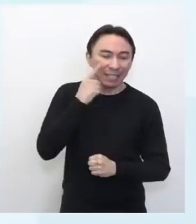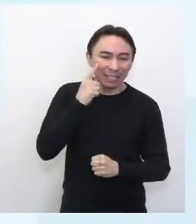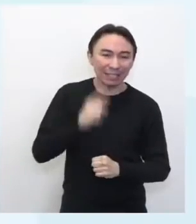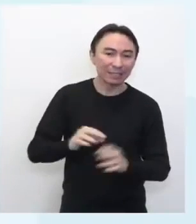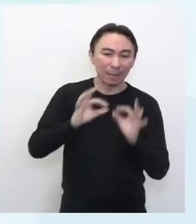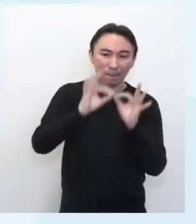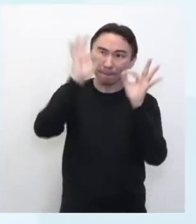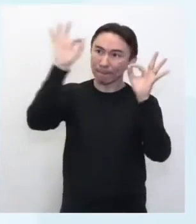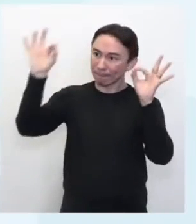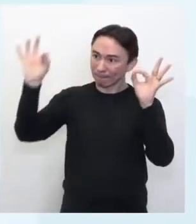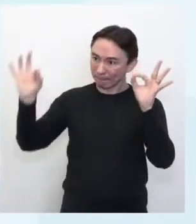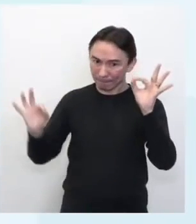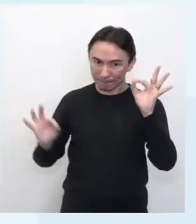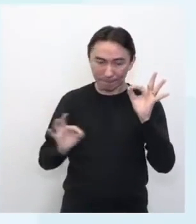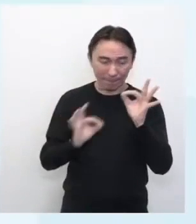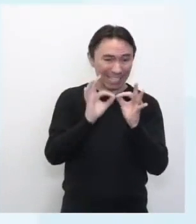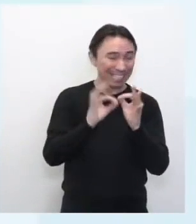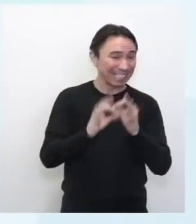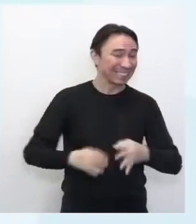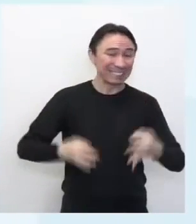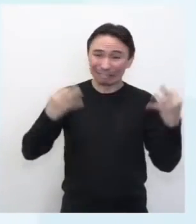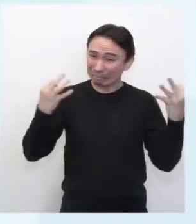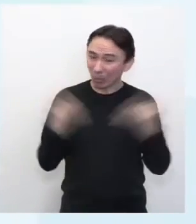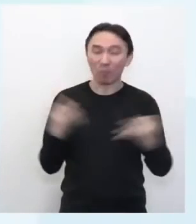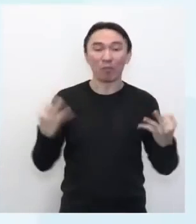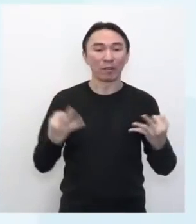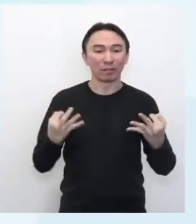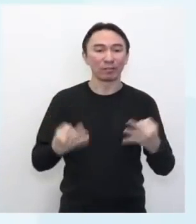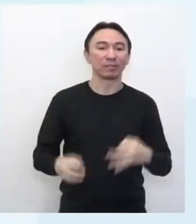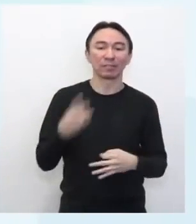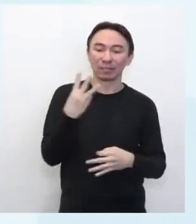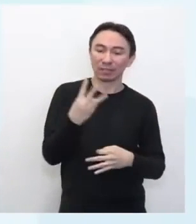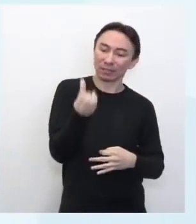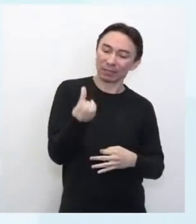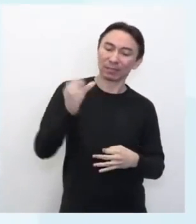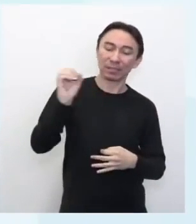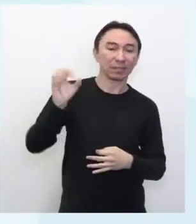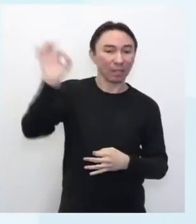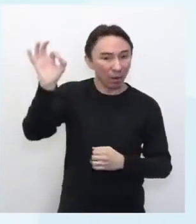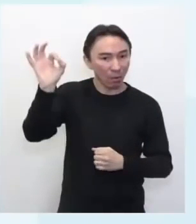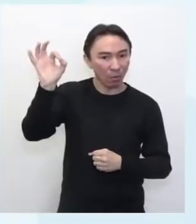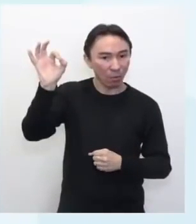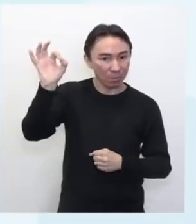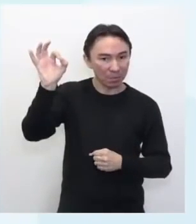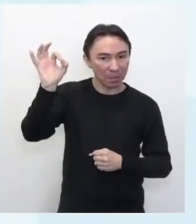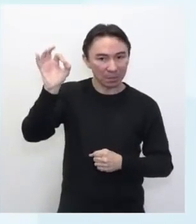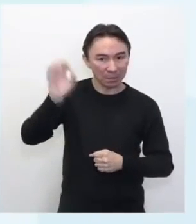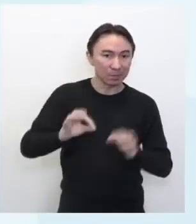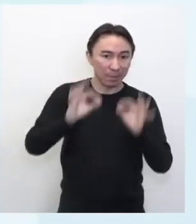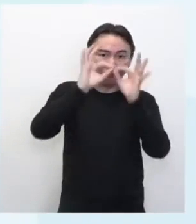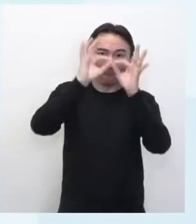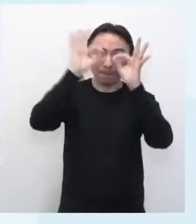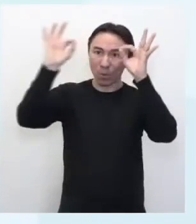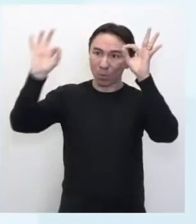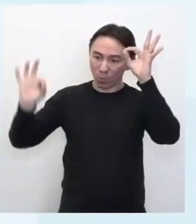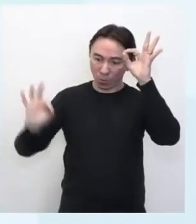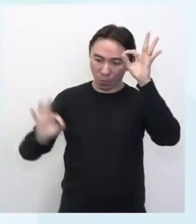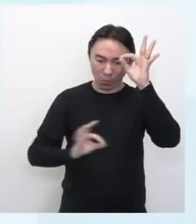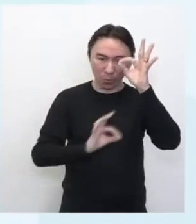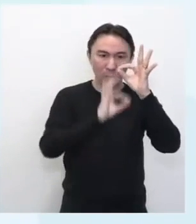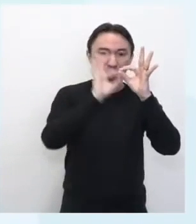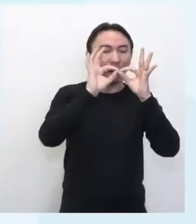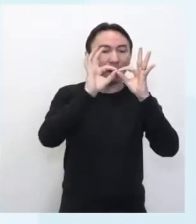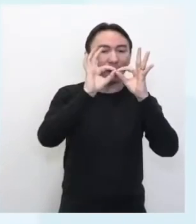360 graus. Também pode ser chamado de um ângulo de uma volta. Então a ideia de uma volta, a volta